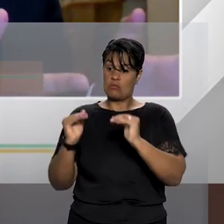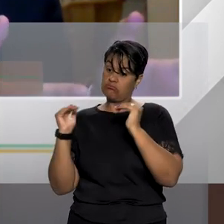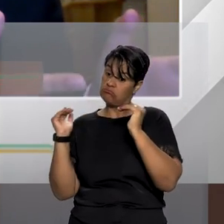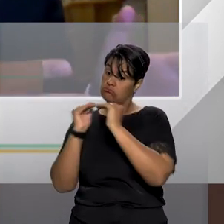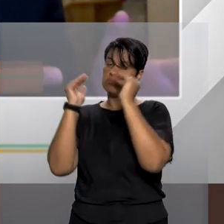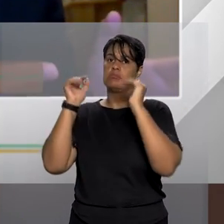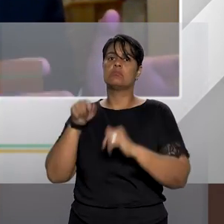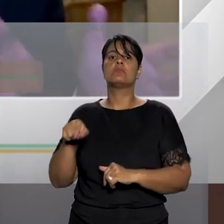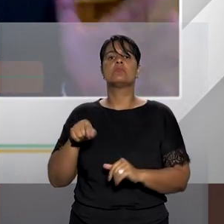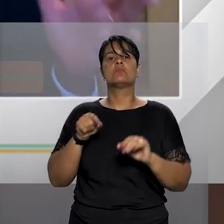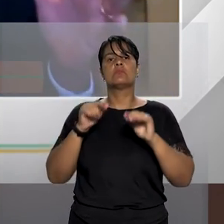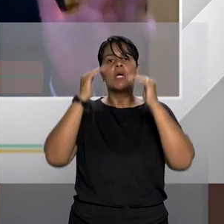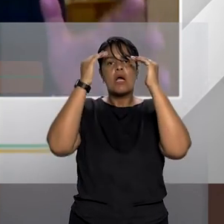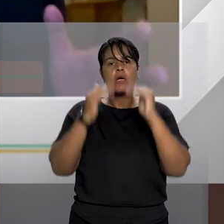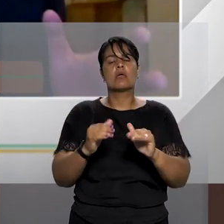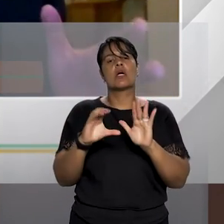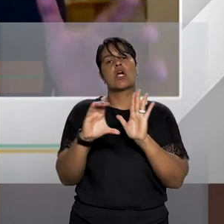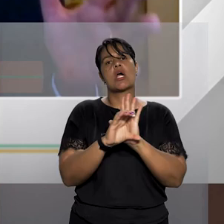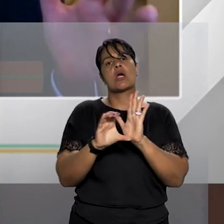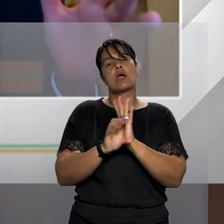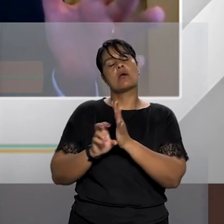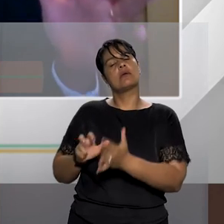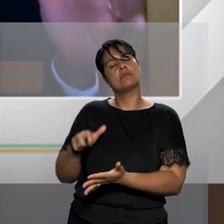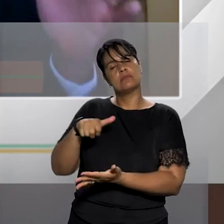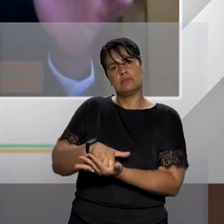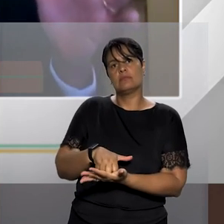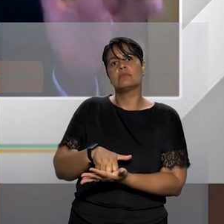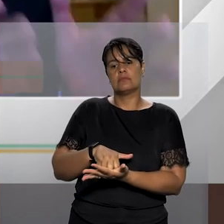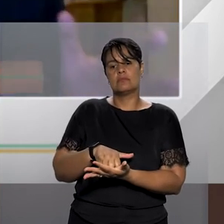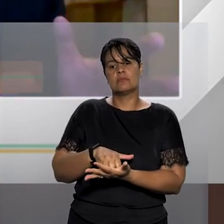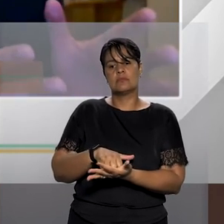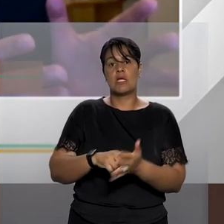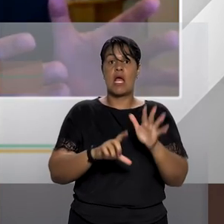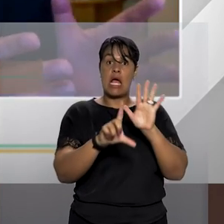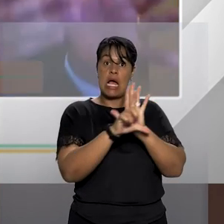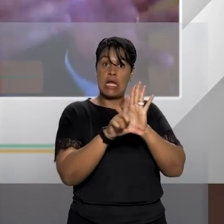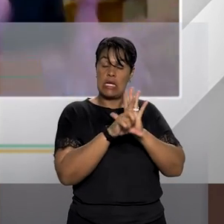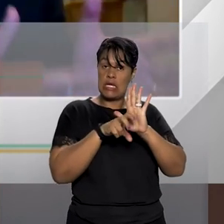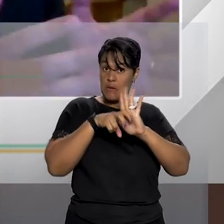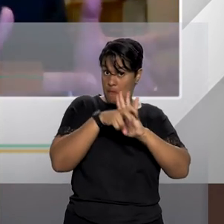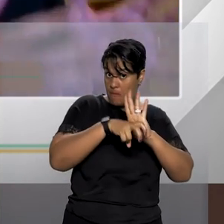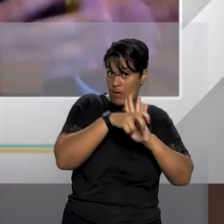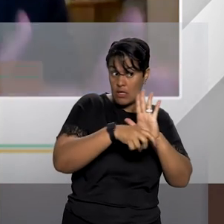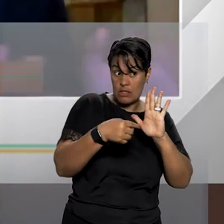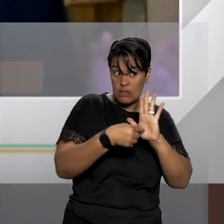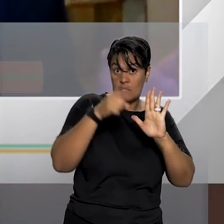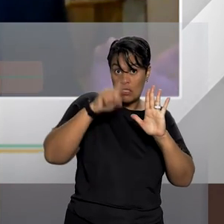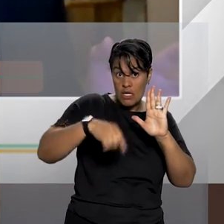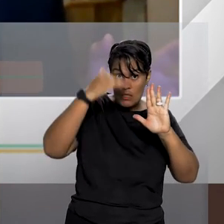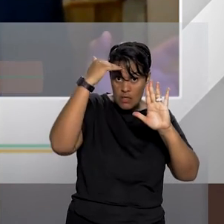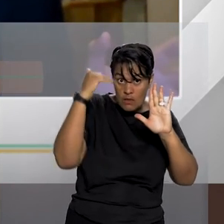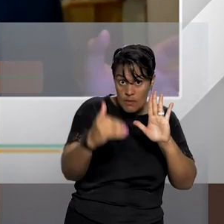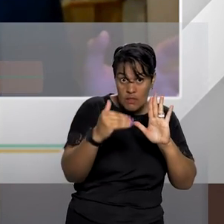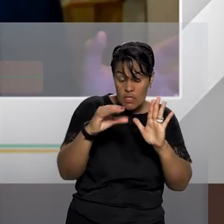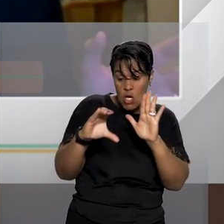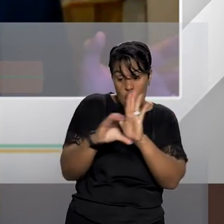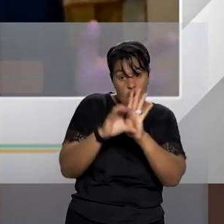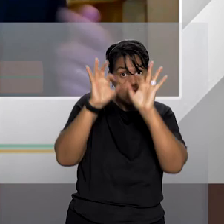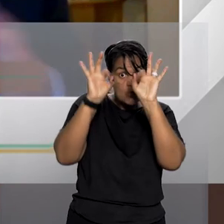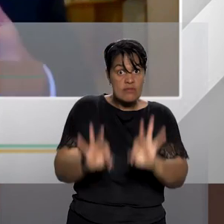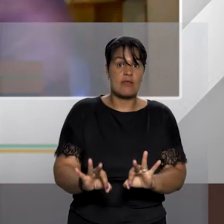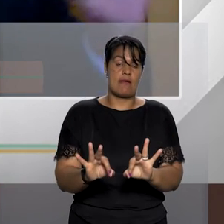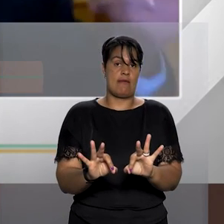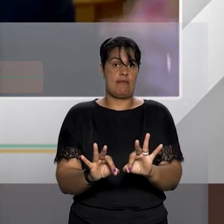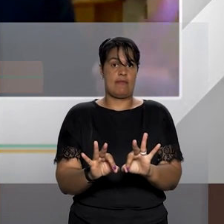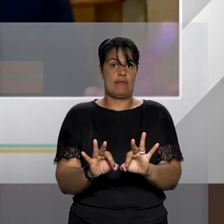Penal volta nesse ponto a lei Maria da Pena não é lei punitiva é uma lei que é para aplicar o Código Penal do jeito que ele está programado para